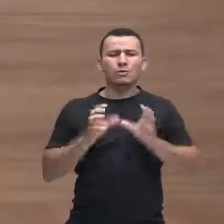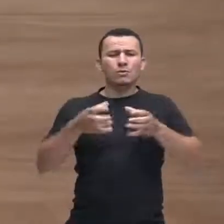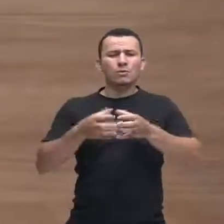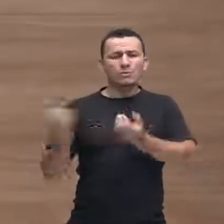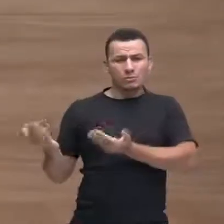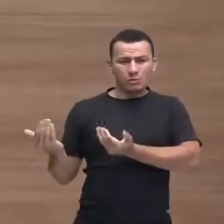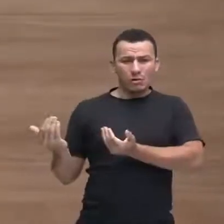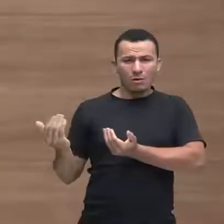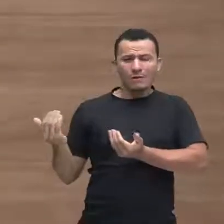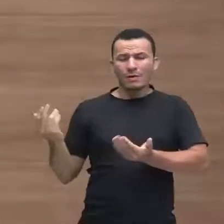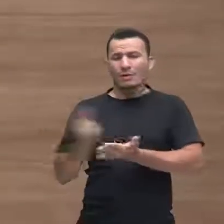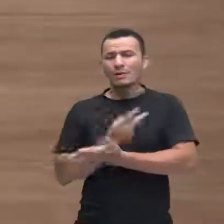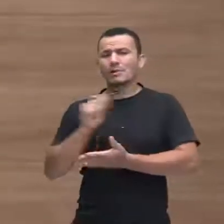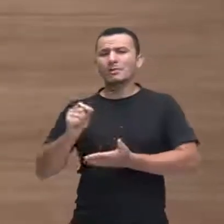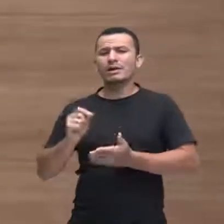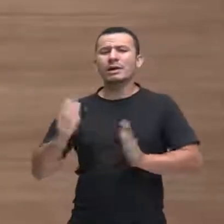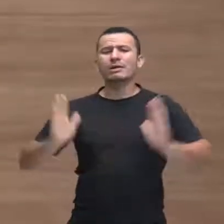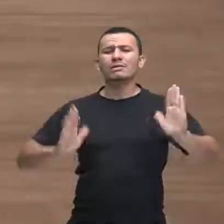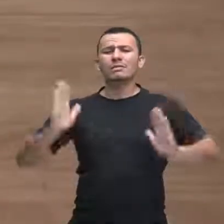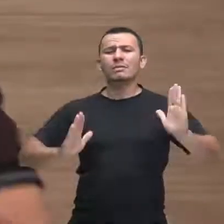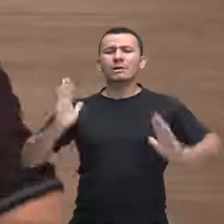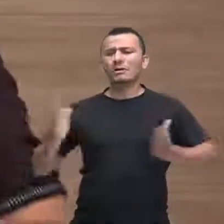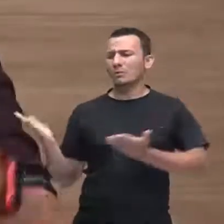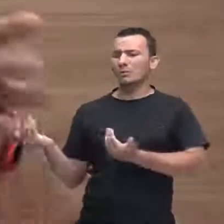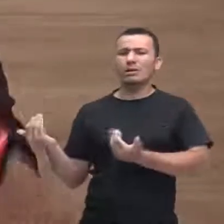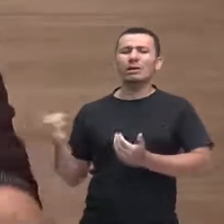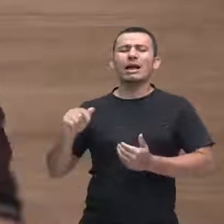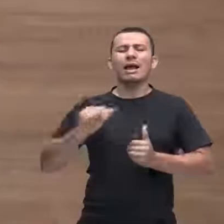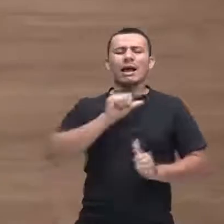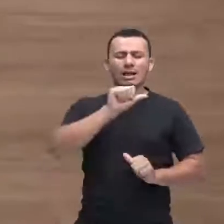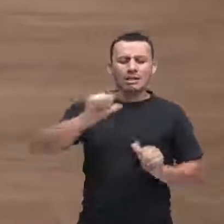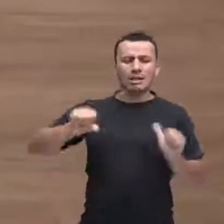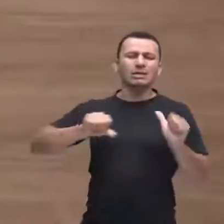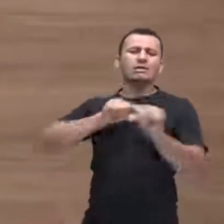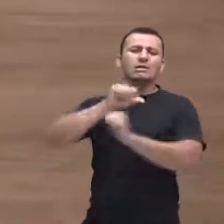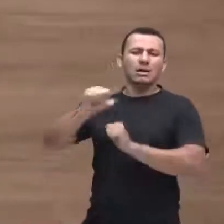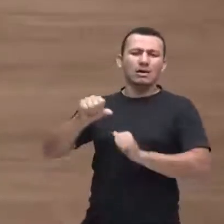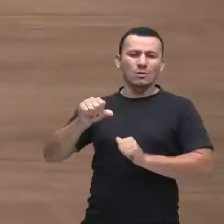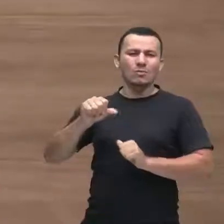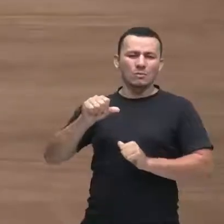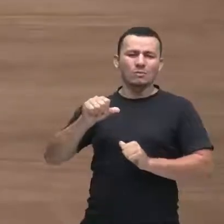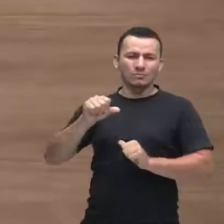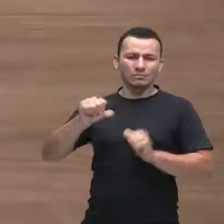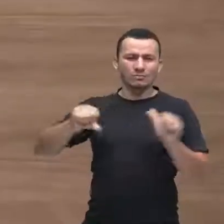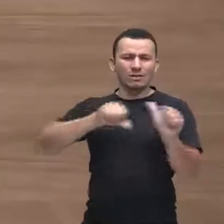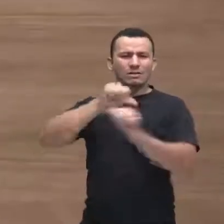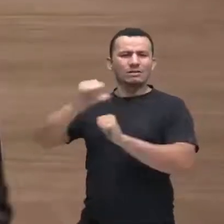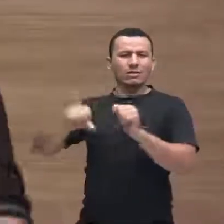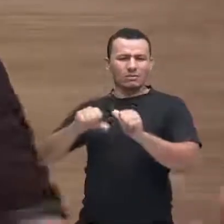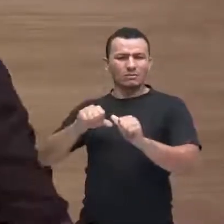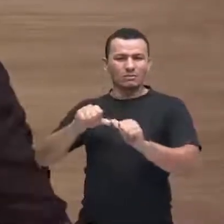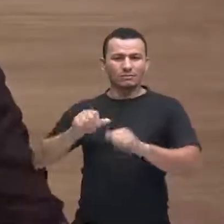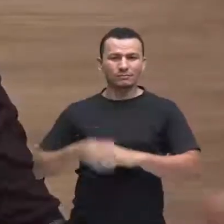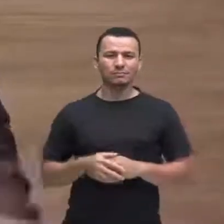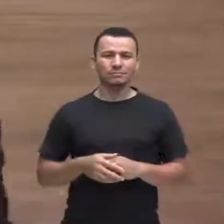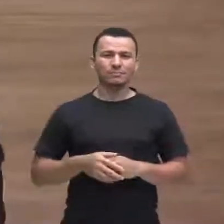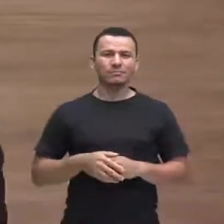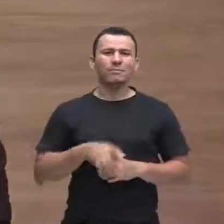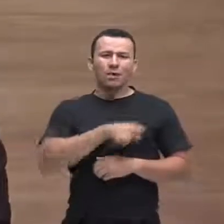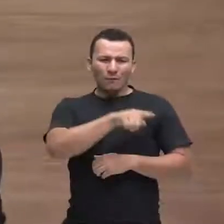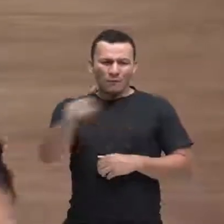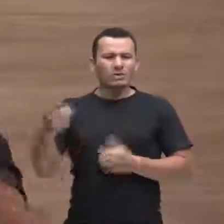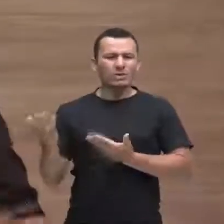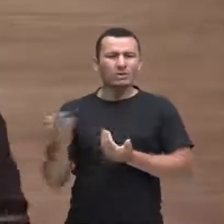acontece na adolescência? famosa fase de transição. Essa é a fase que vocês estão, não é? Vocês são muito cobrados,